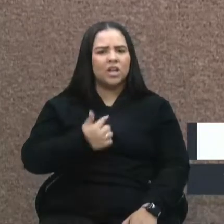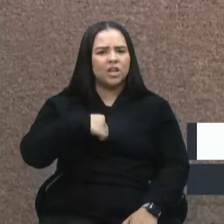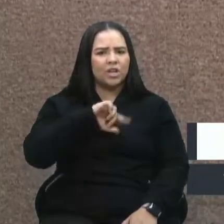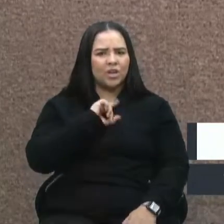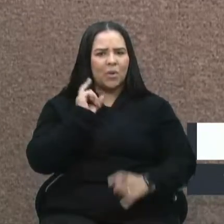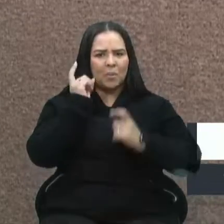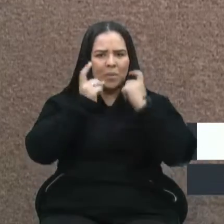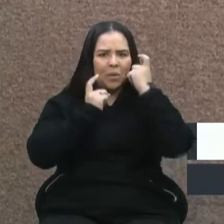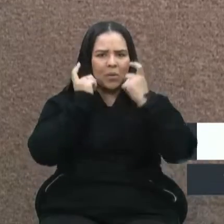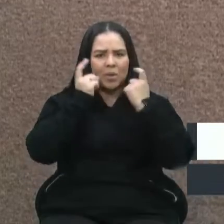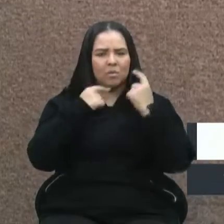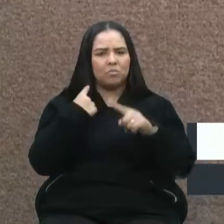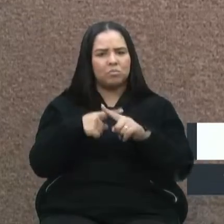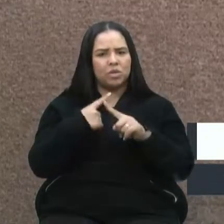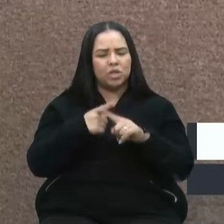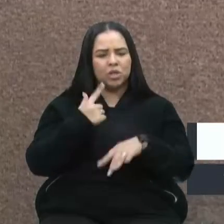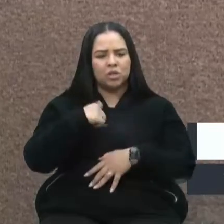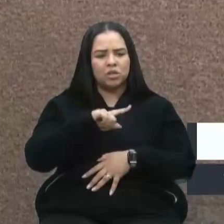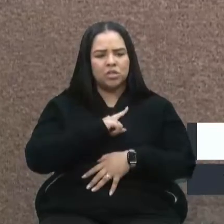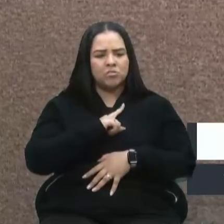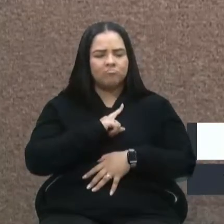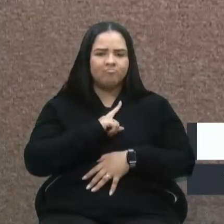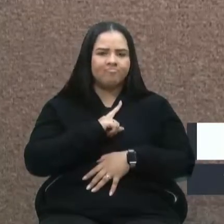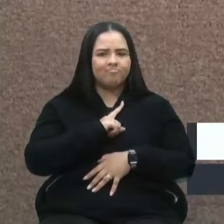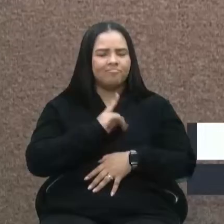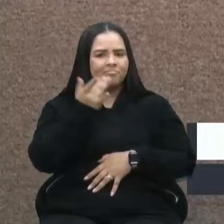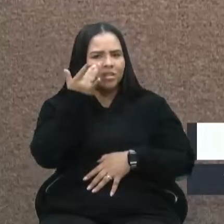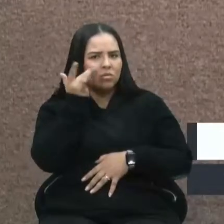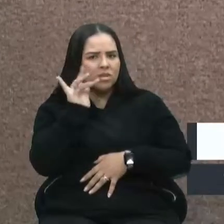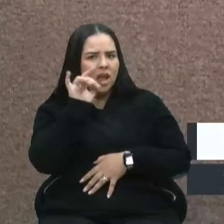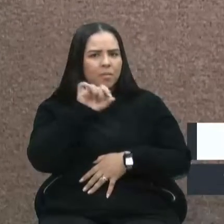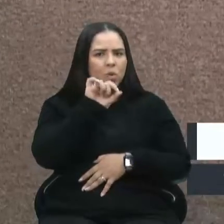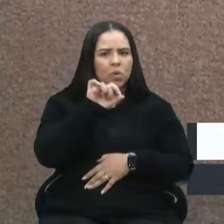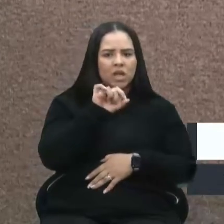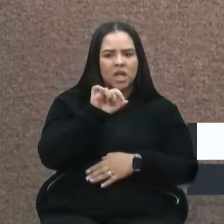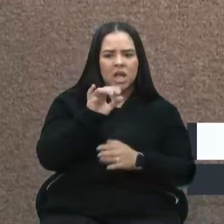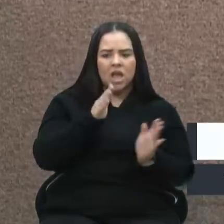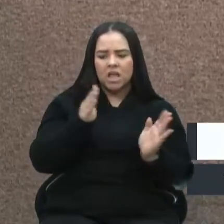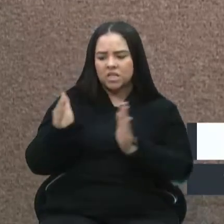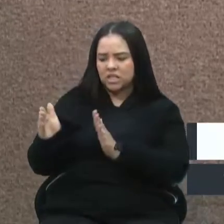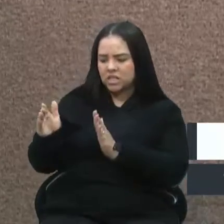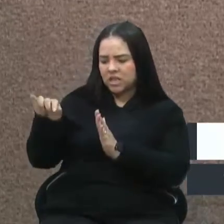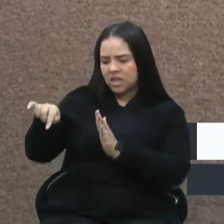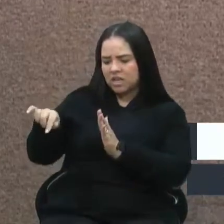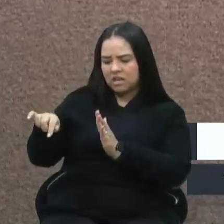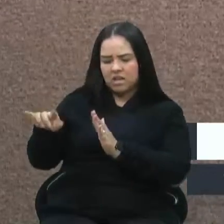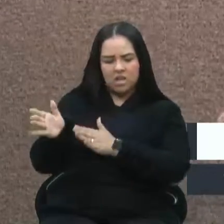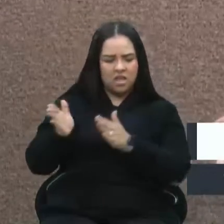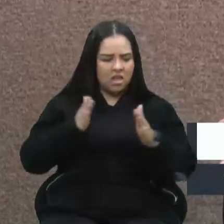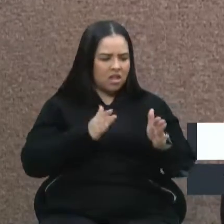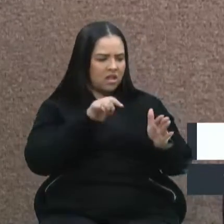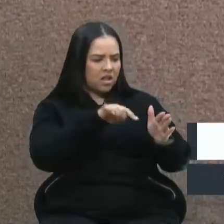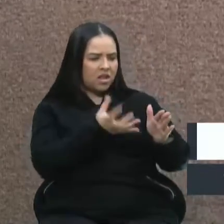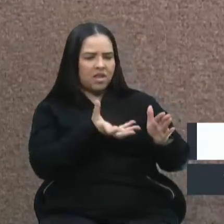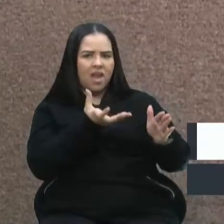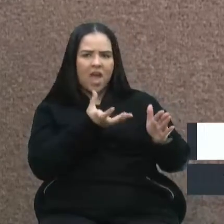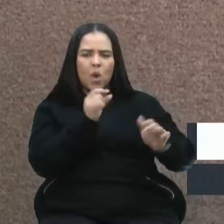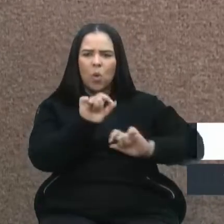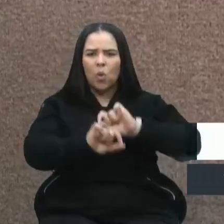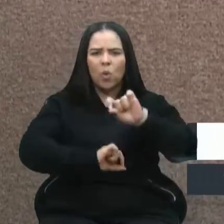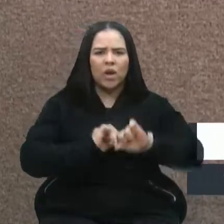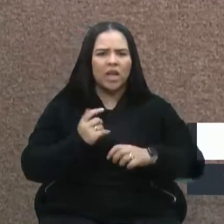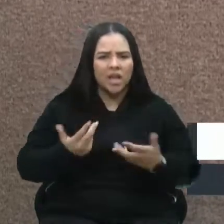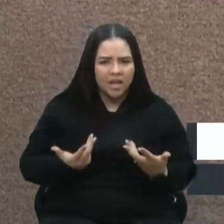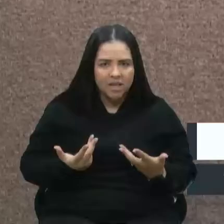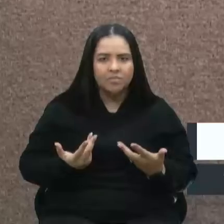muito, gente, porque a gente chega a um ponto que a gente não sabe o que esse lado realmente quer ou o que aquele outro lado realmente quer.